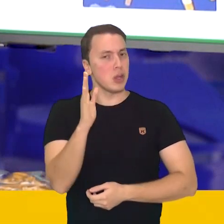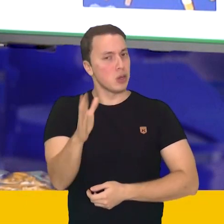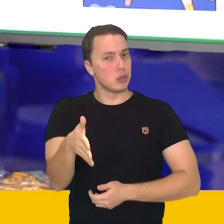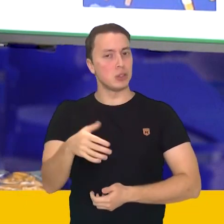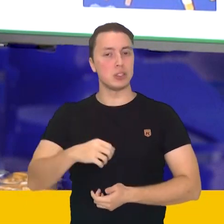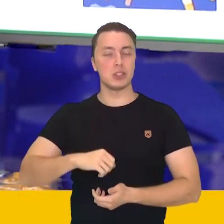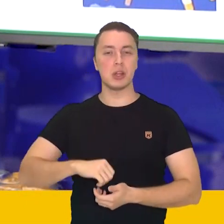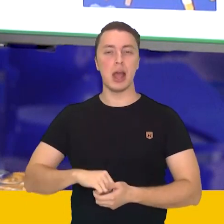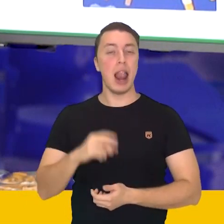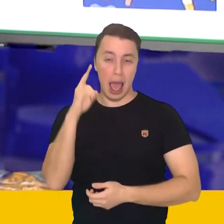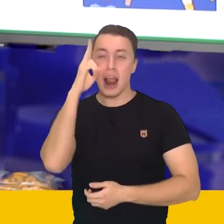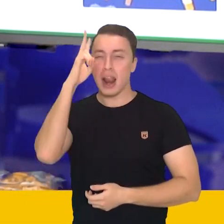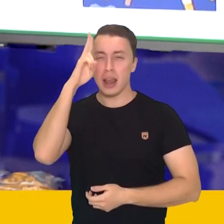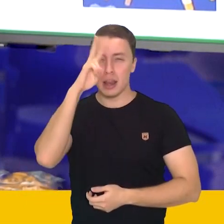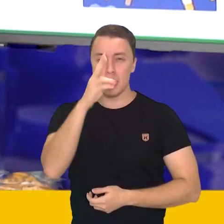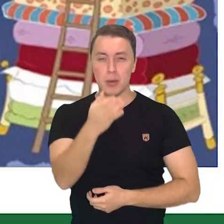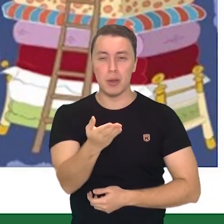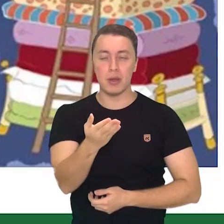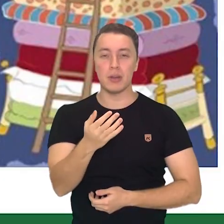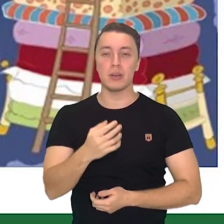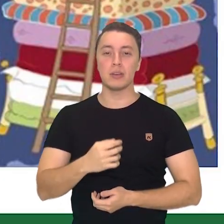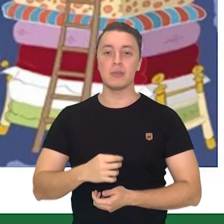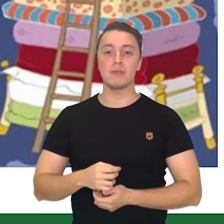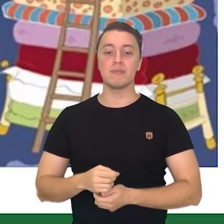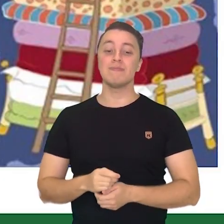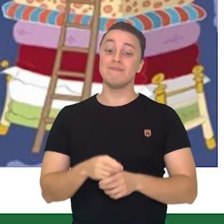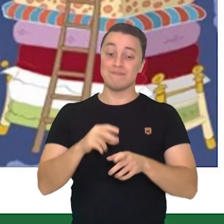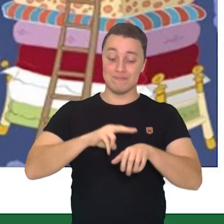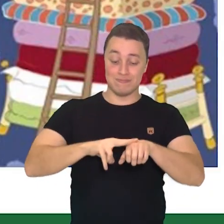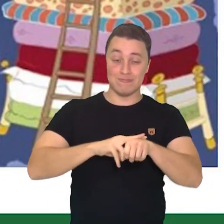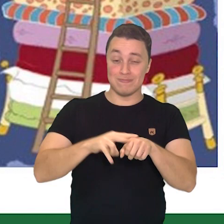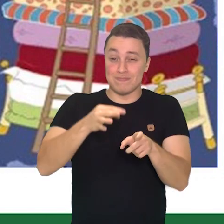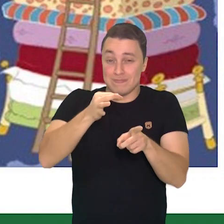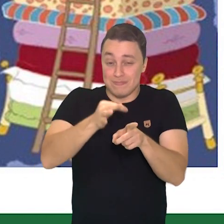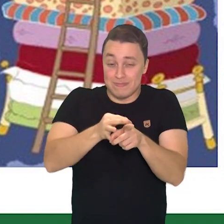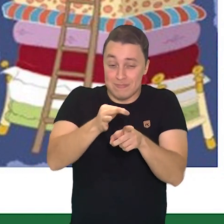o que foi colocado embaixo dos colchões? A ervilha.